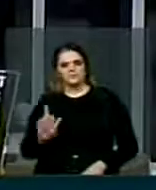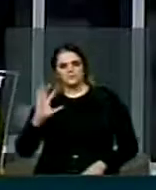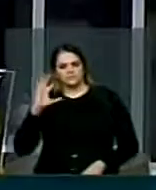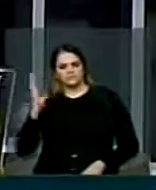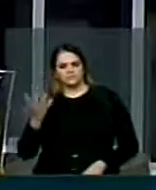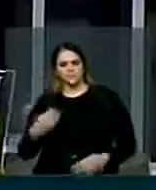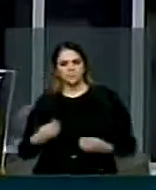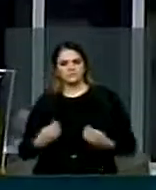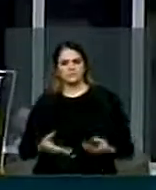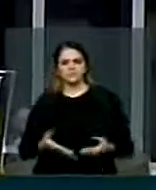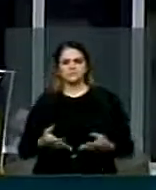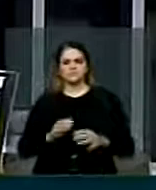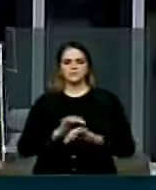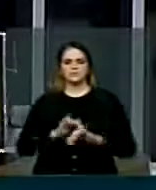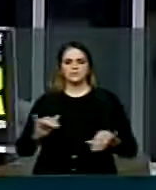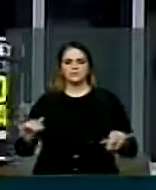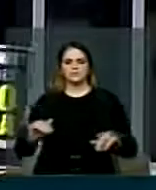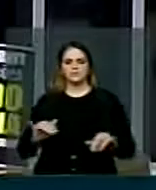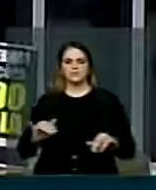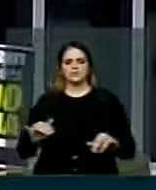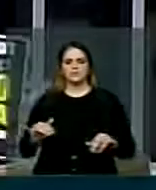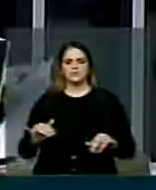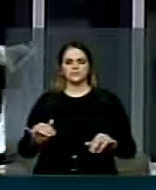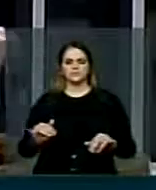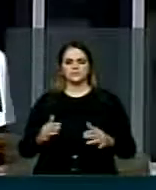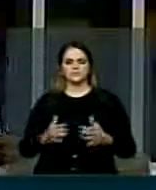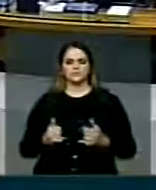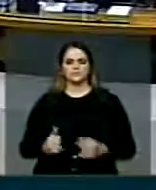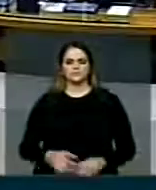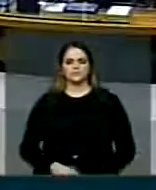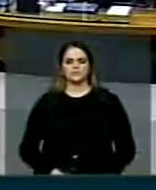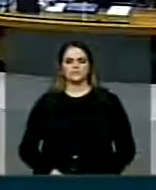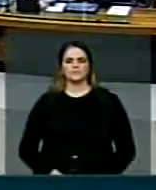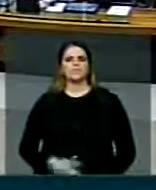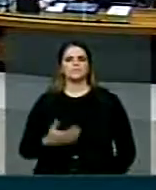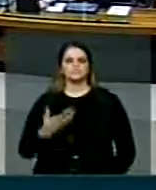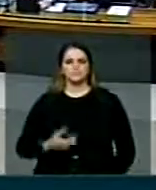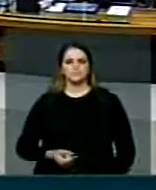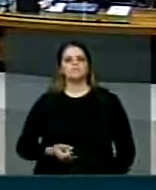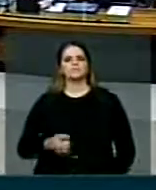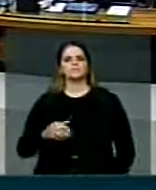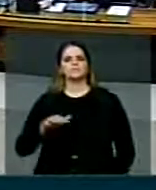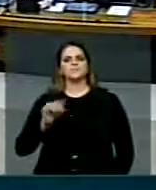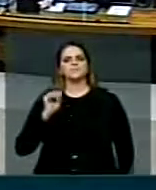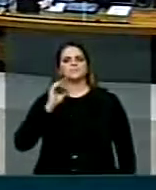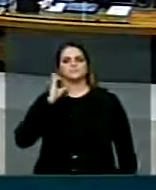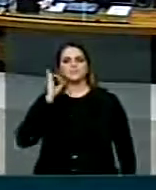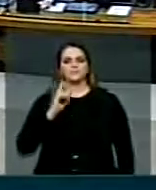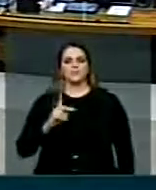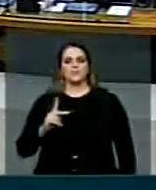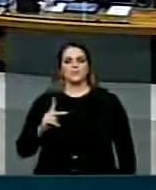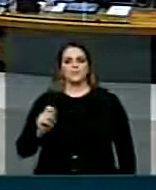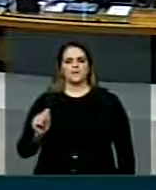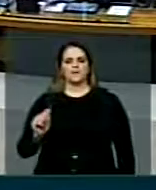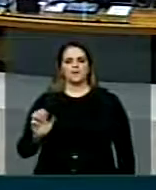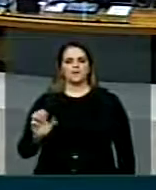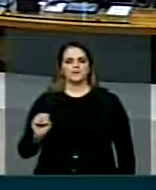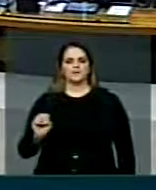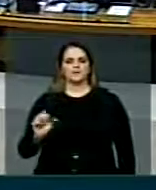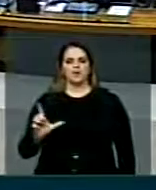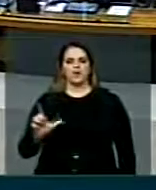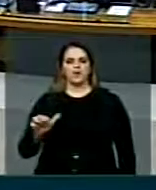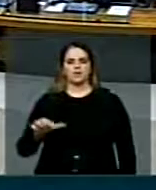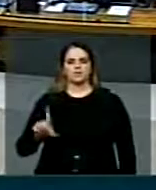quero que seja dado como lido e divulgado. Acolho como lido. Deputado Pai Landim, Zé Geraldo e Celso Maldana.